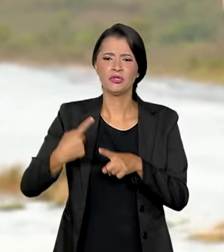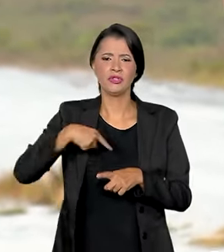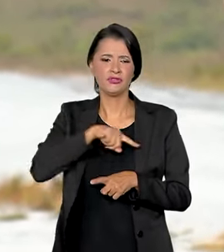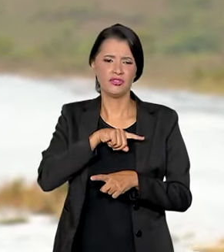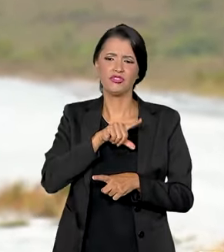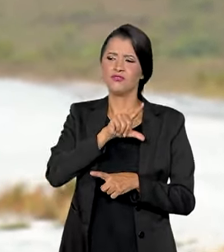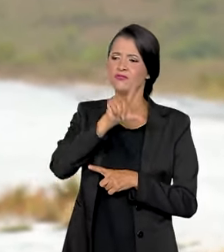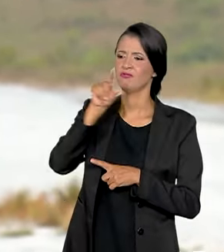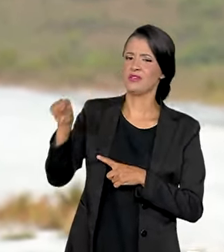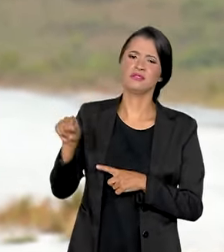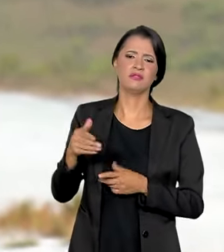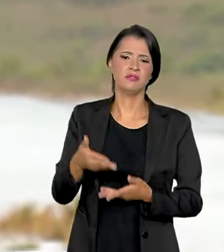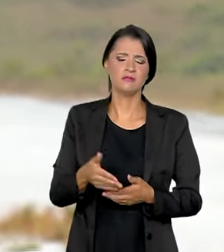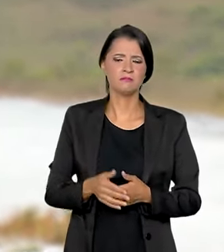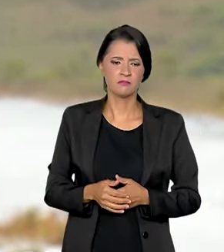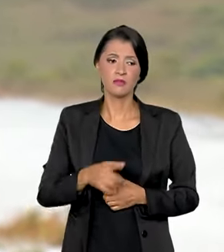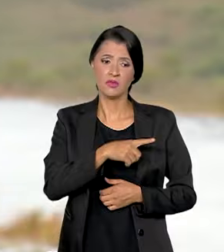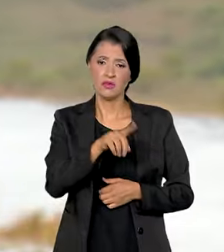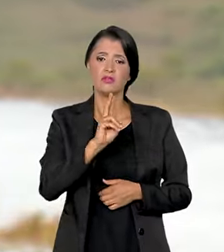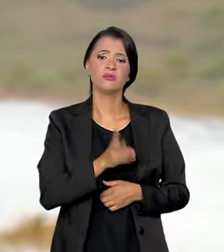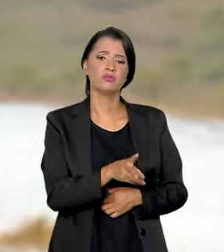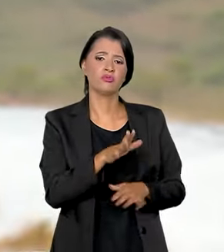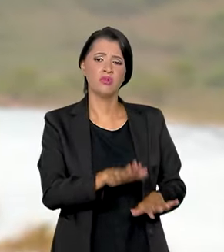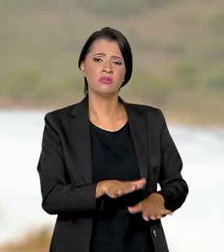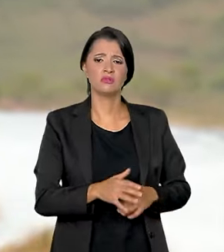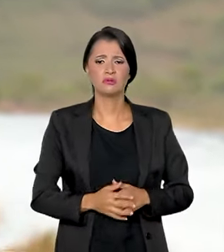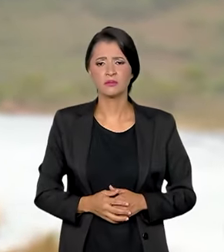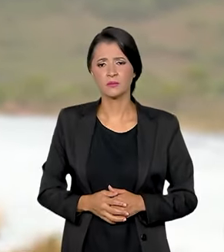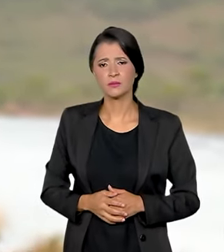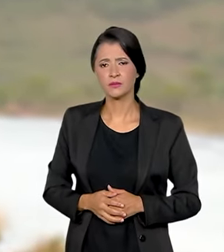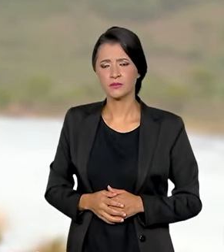porque aí a gente vai sair. E eles vão continuar.